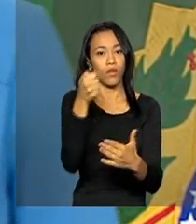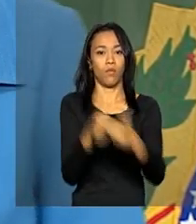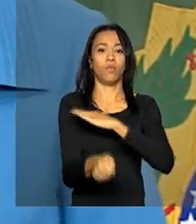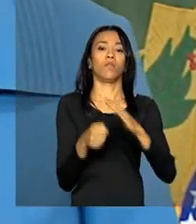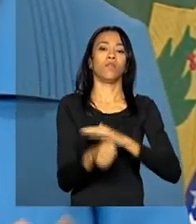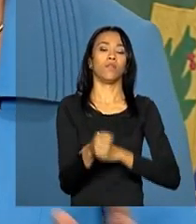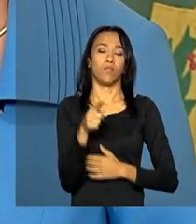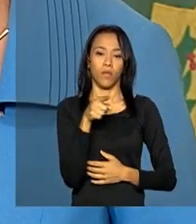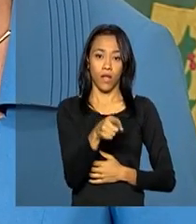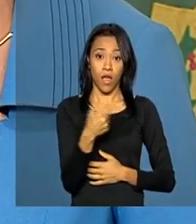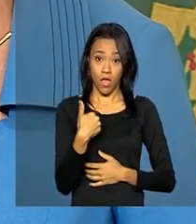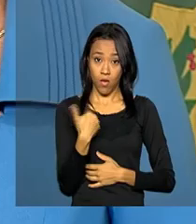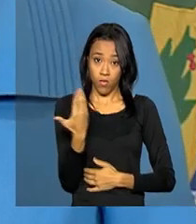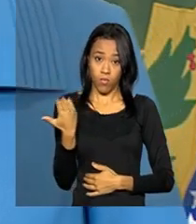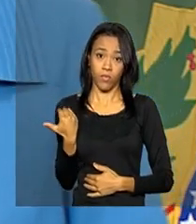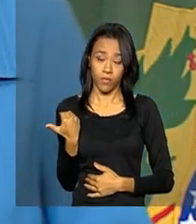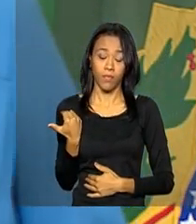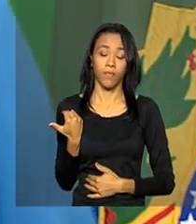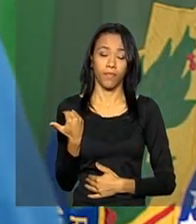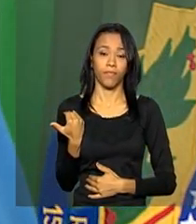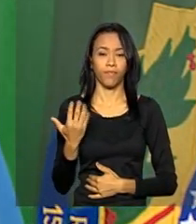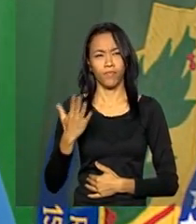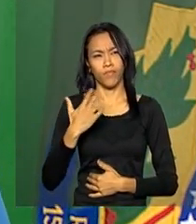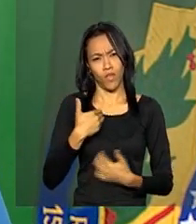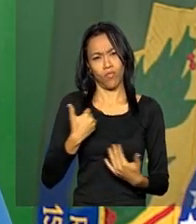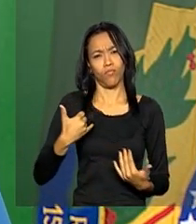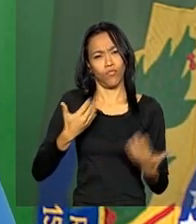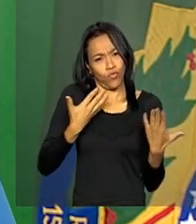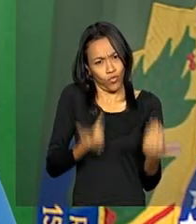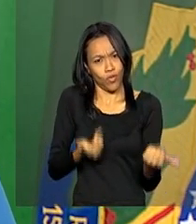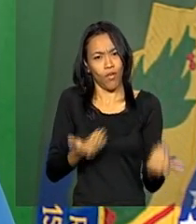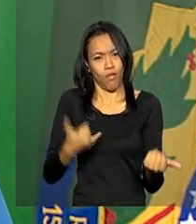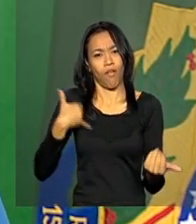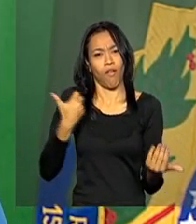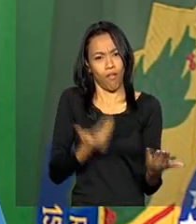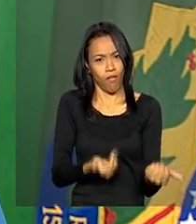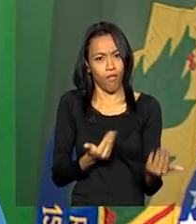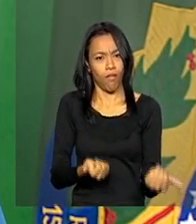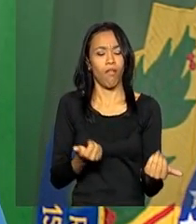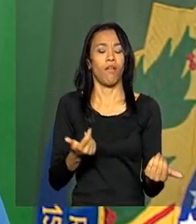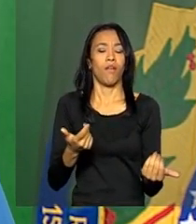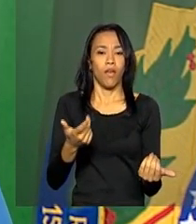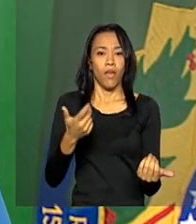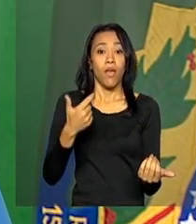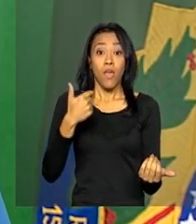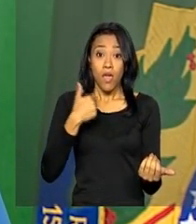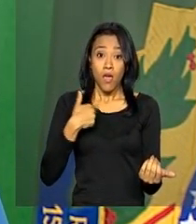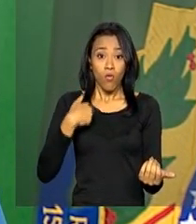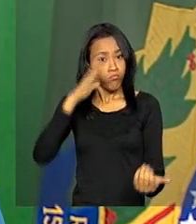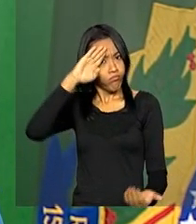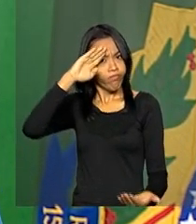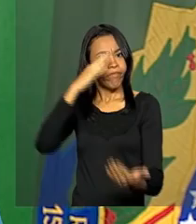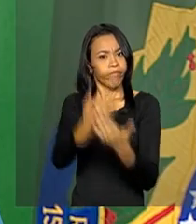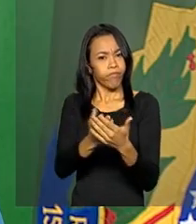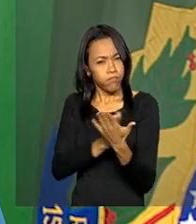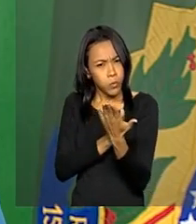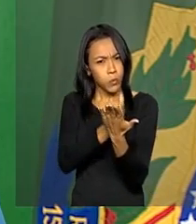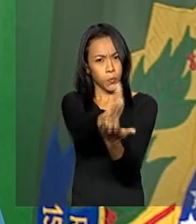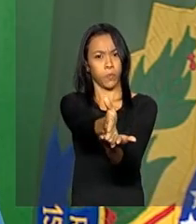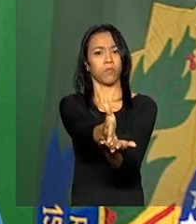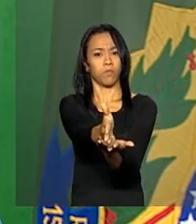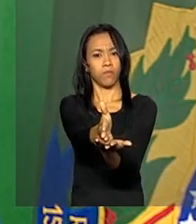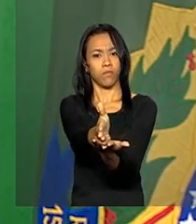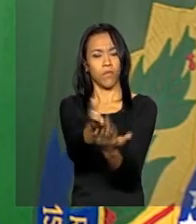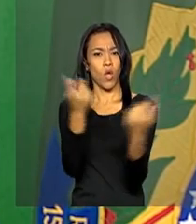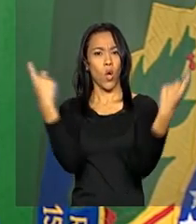Eu, no passado, na minha juventude, enfrentei por convicção a